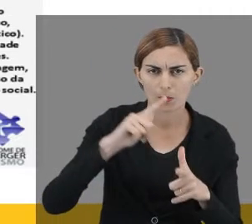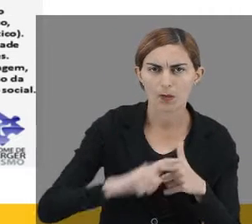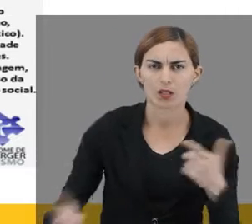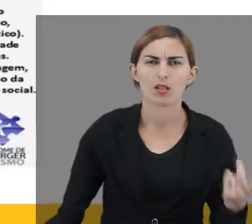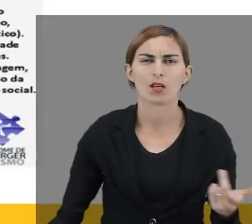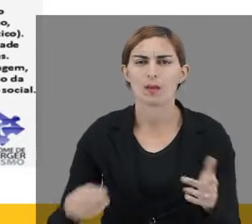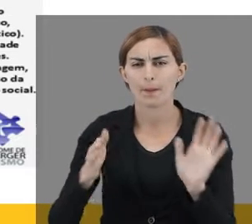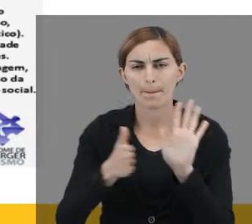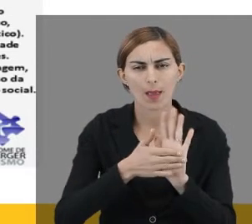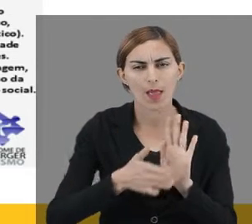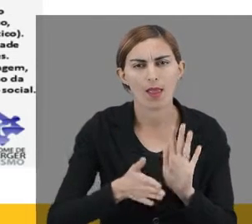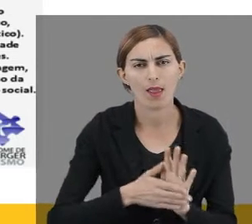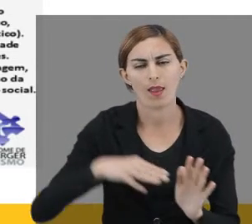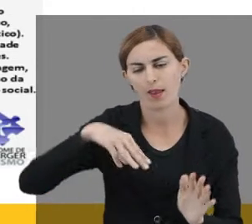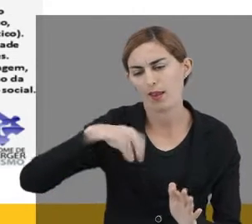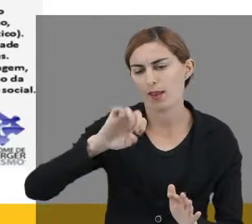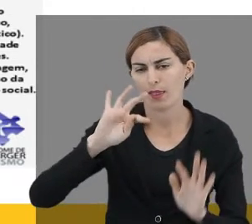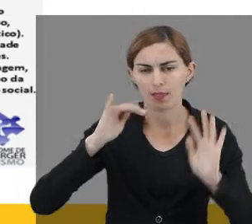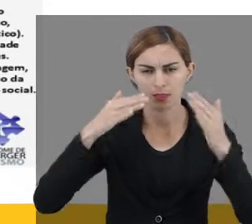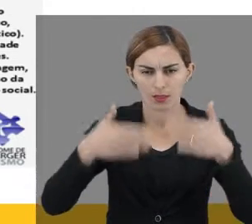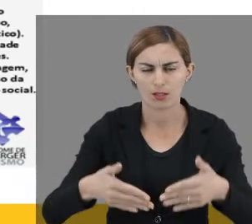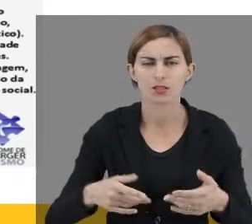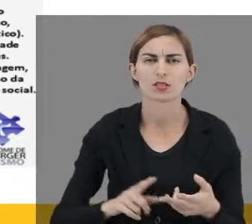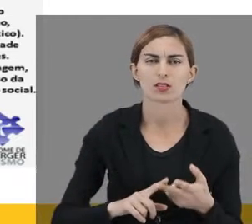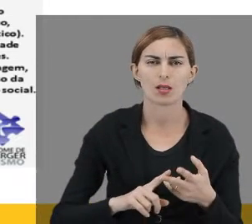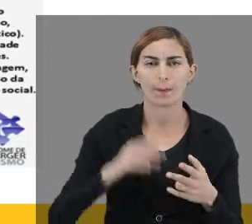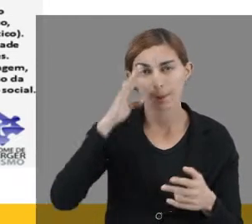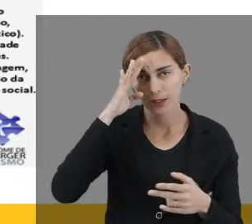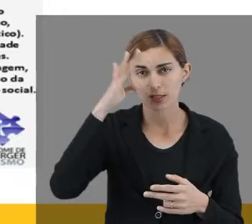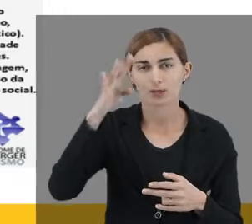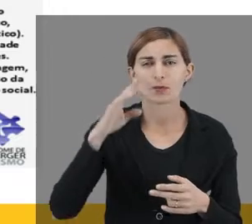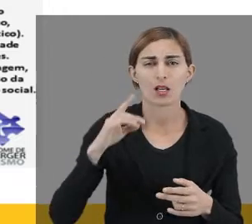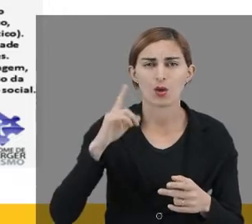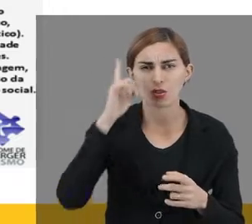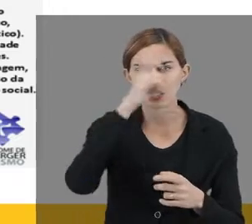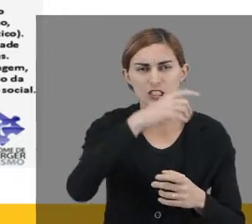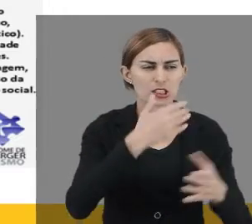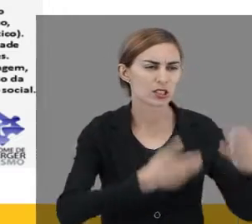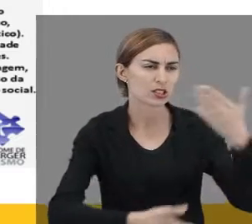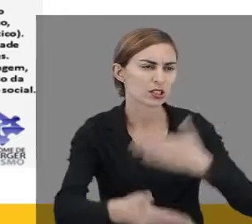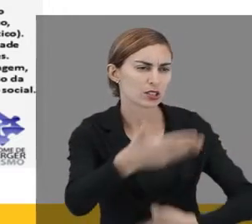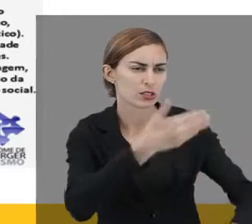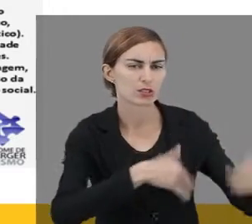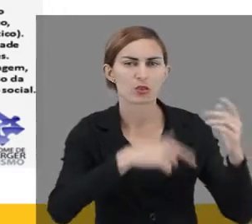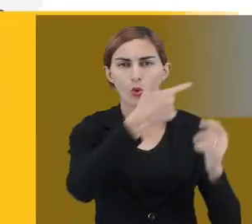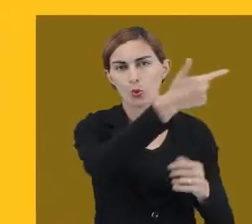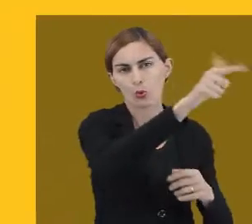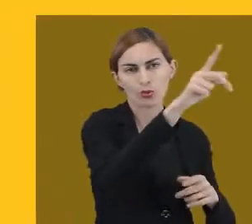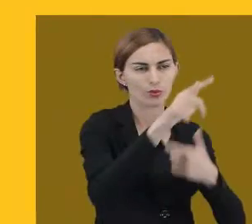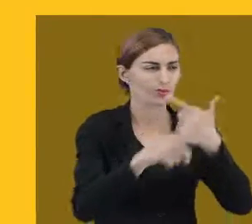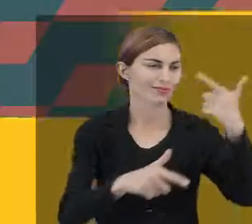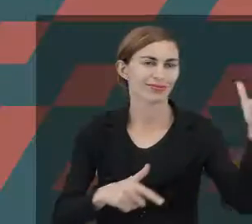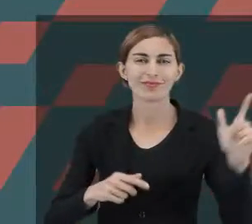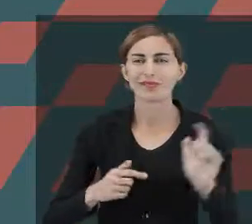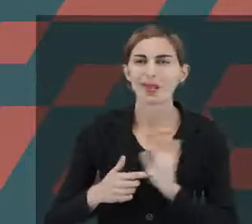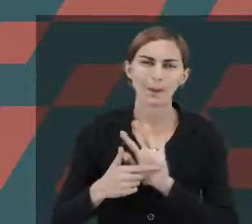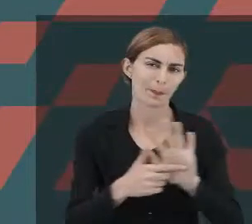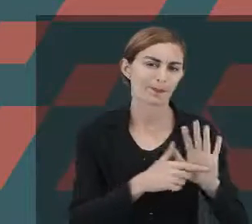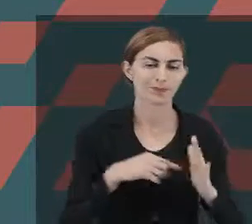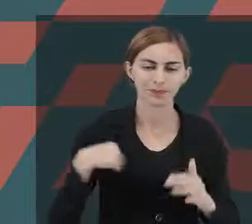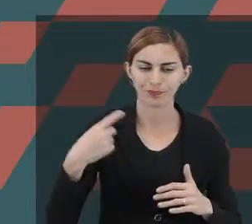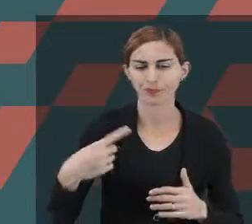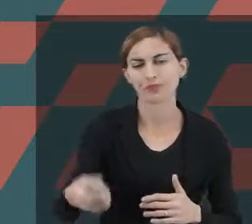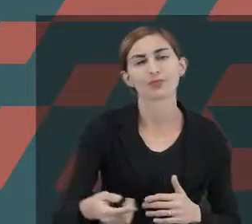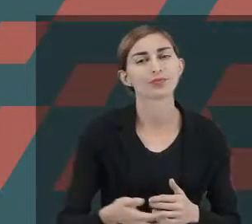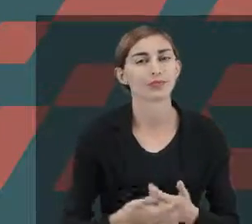problemas, na execução de metas. Principalmente na questão dessa dificuldade da interação com o outro. Que é tão presente